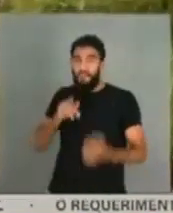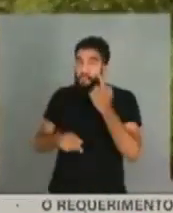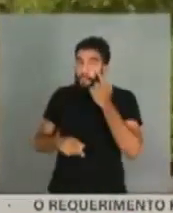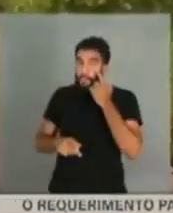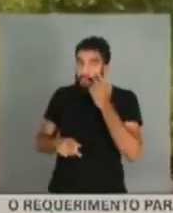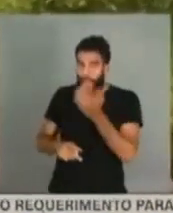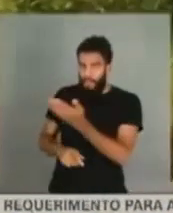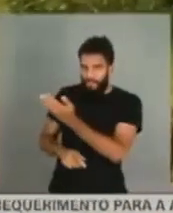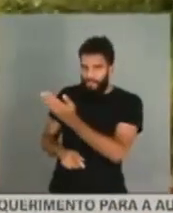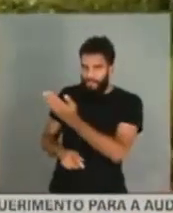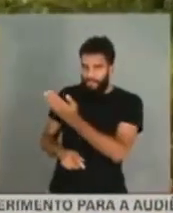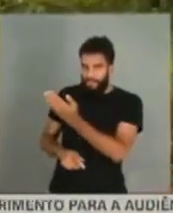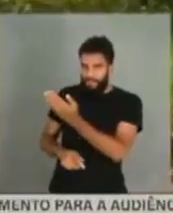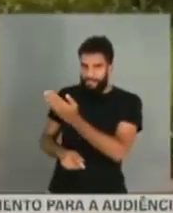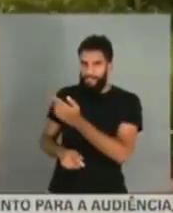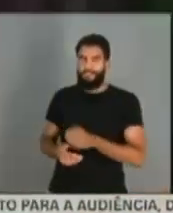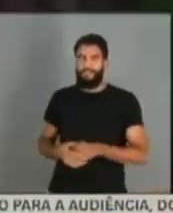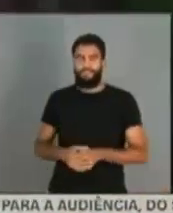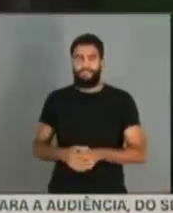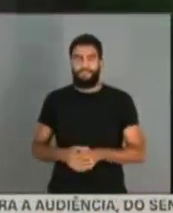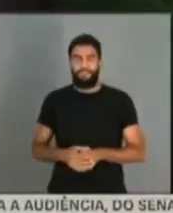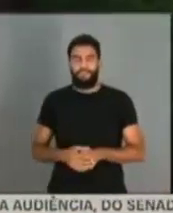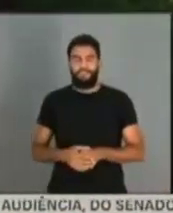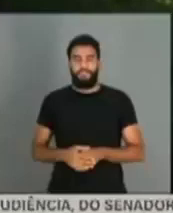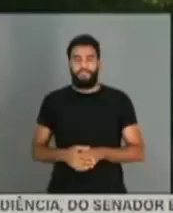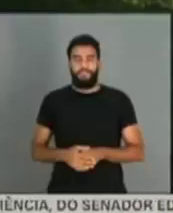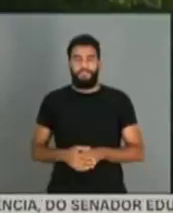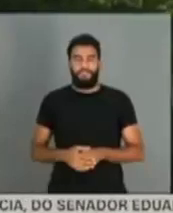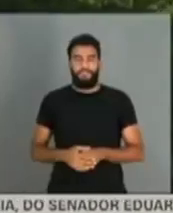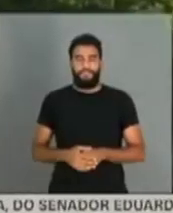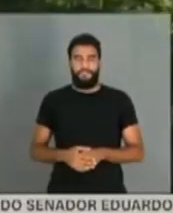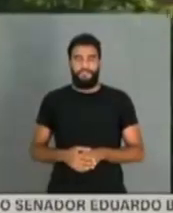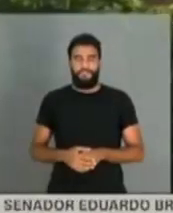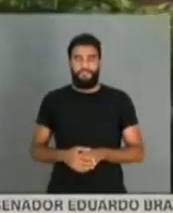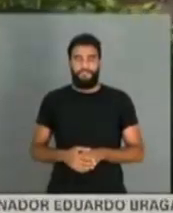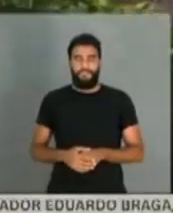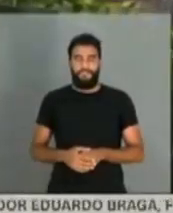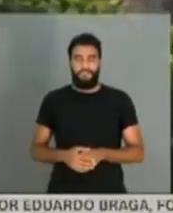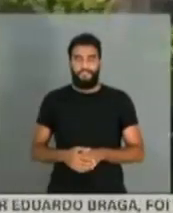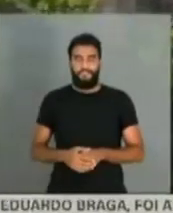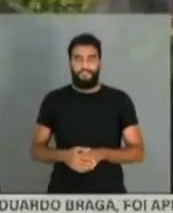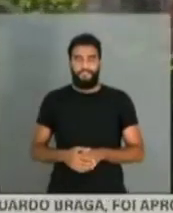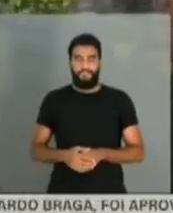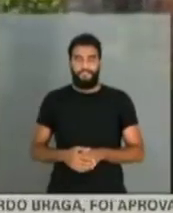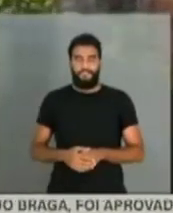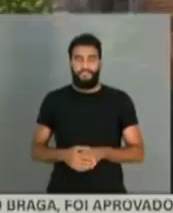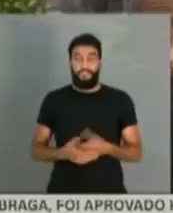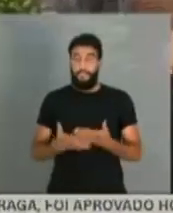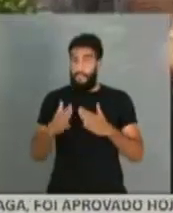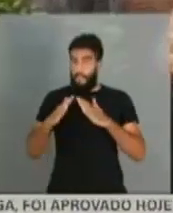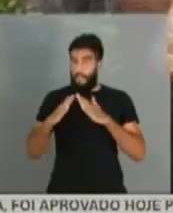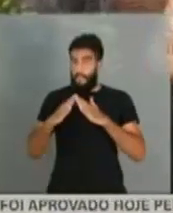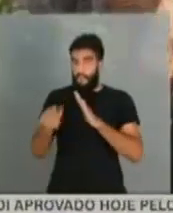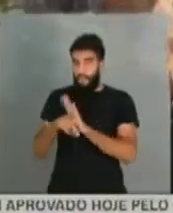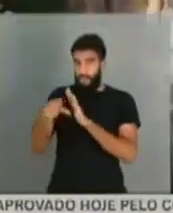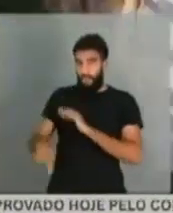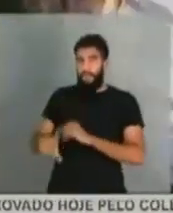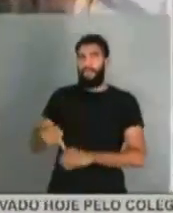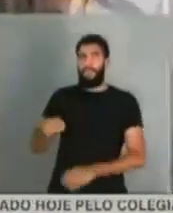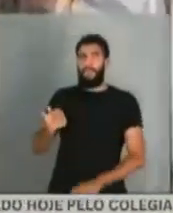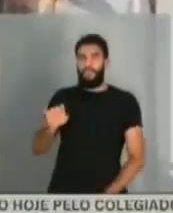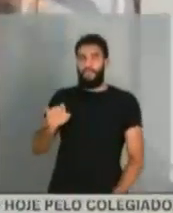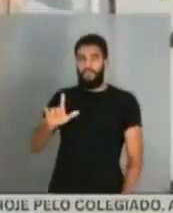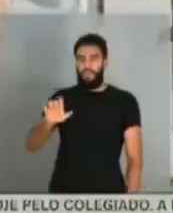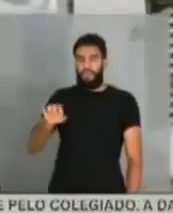endereço. Esse é o terreno baldio. E aí está a casa do doutor Marcos Tolentino. É uma casa meio